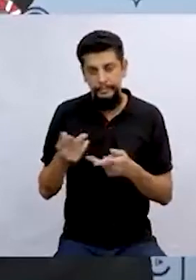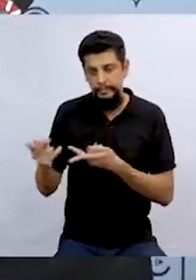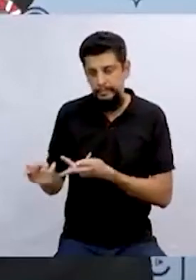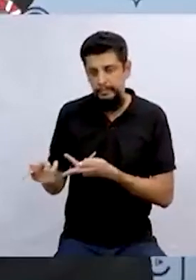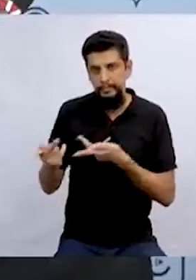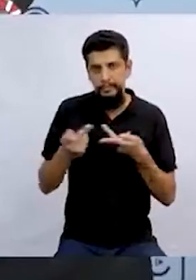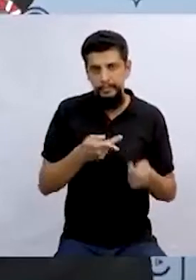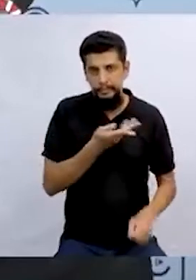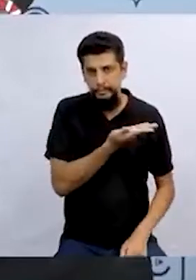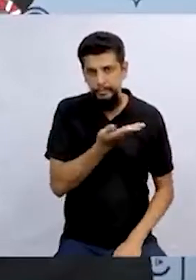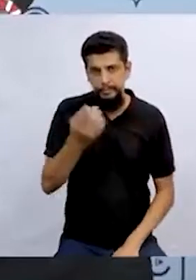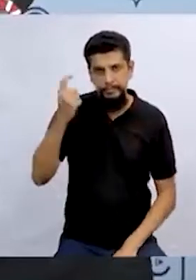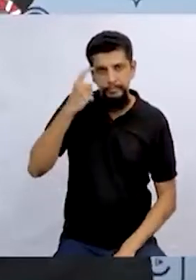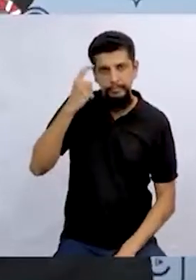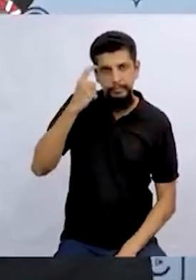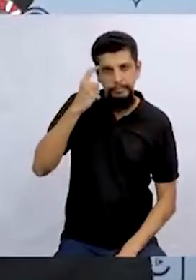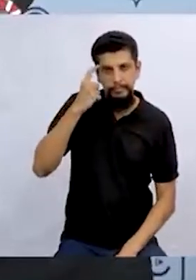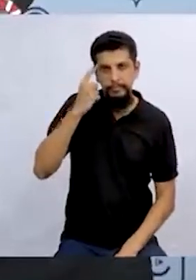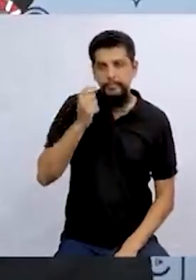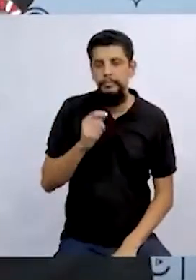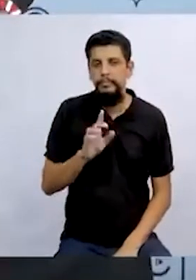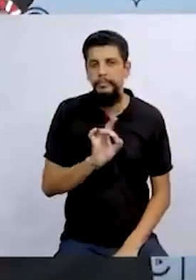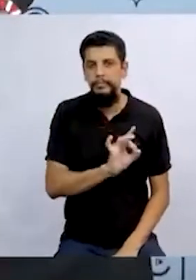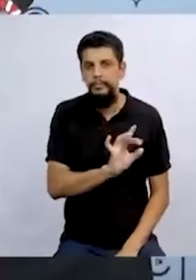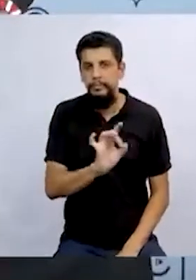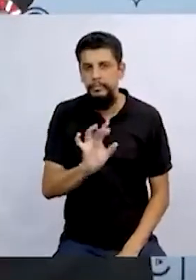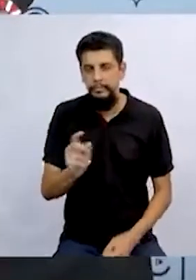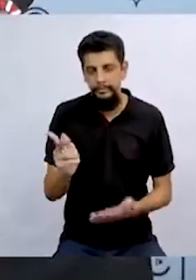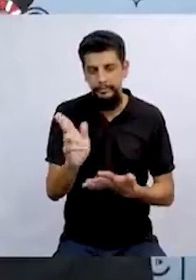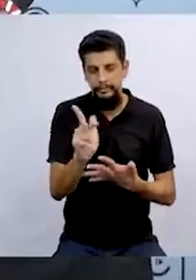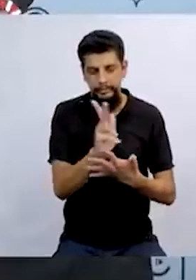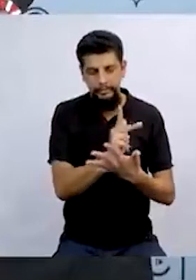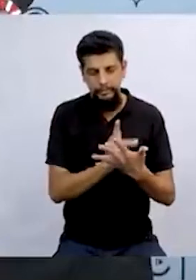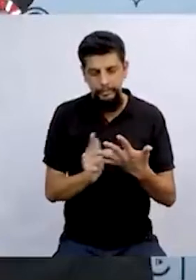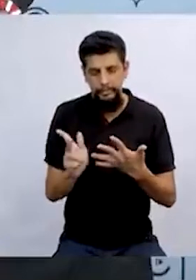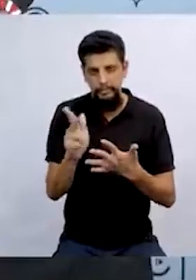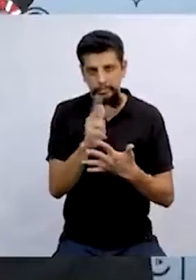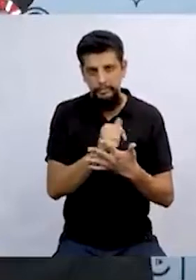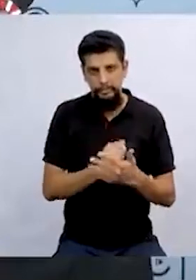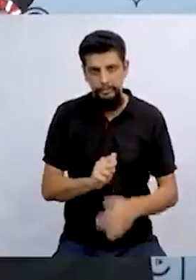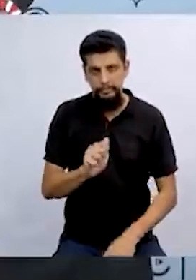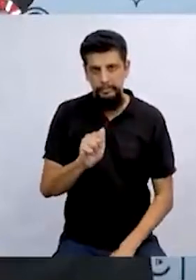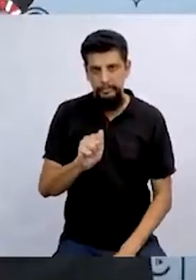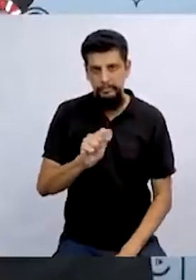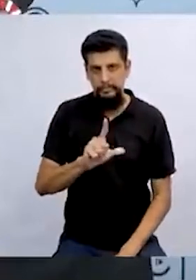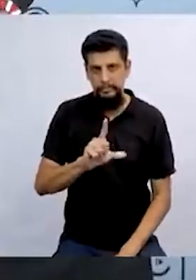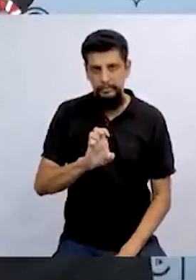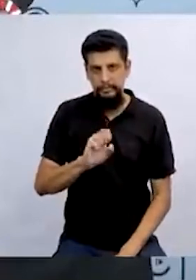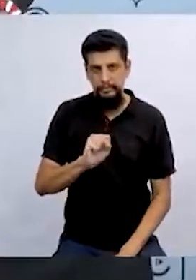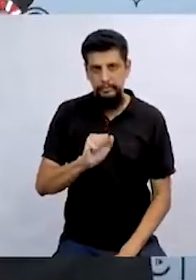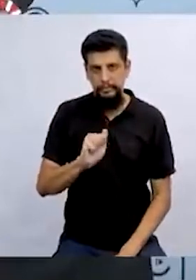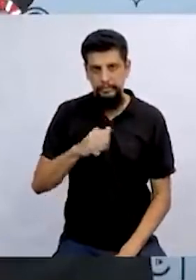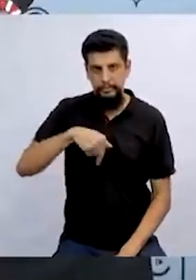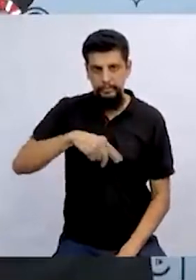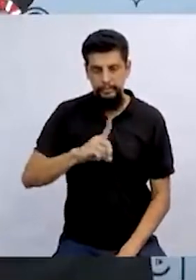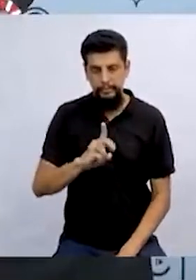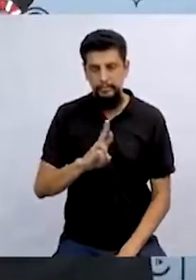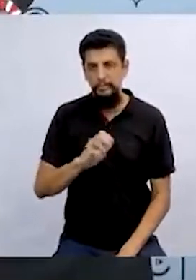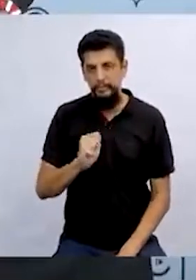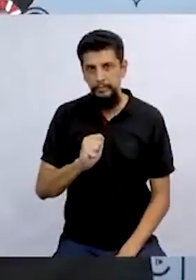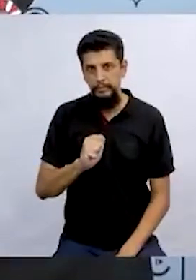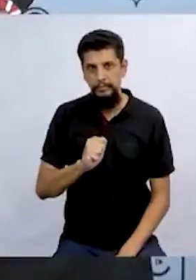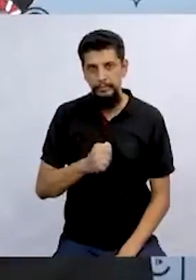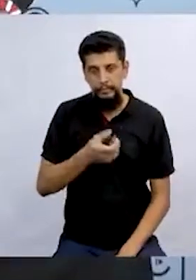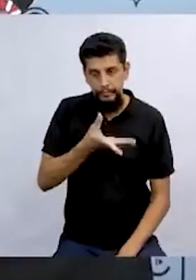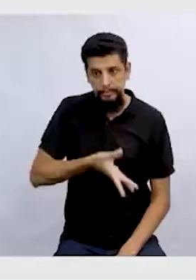convidar agora é para pensar um pouquinho nas ilustrações. E aí a Alessandra Tosi inspirou também